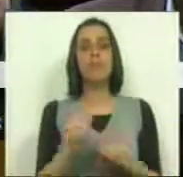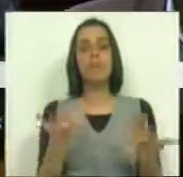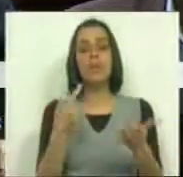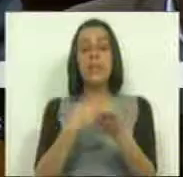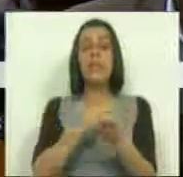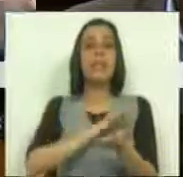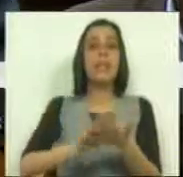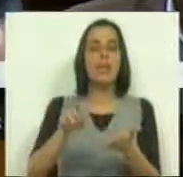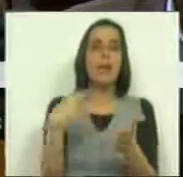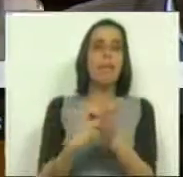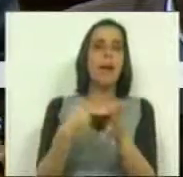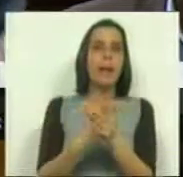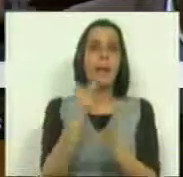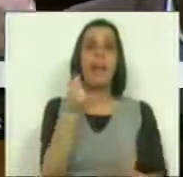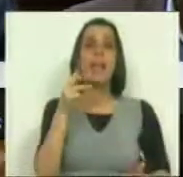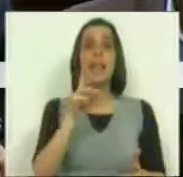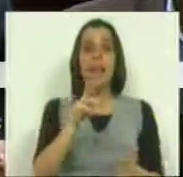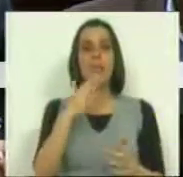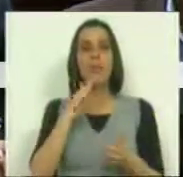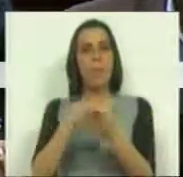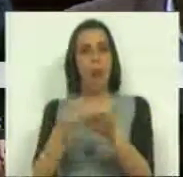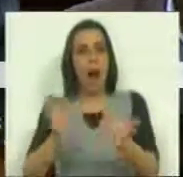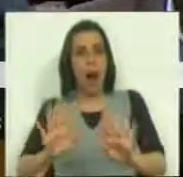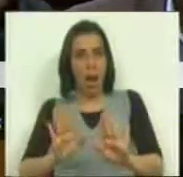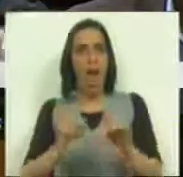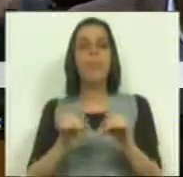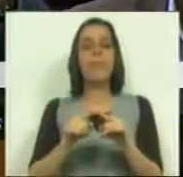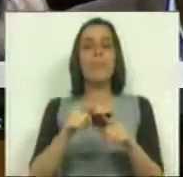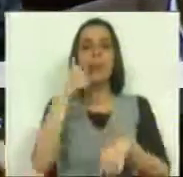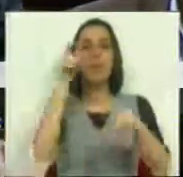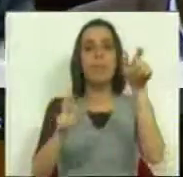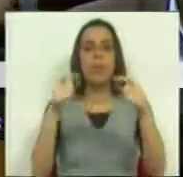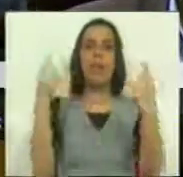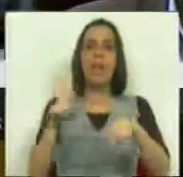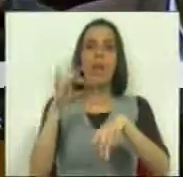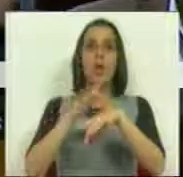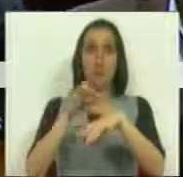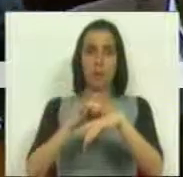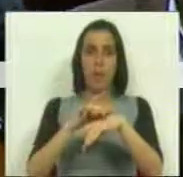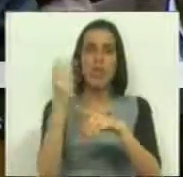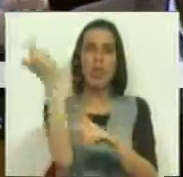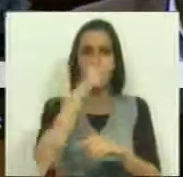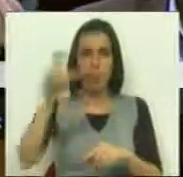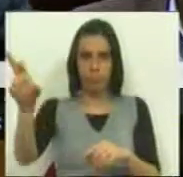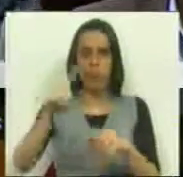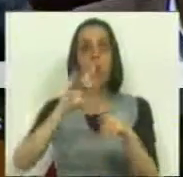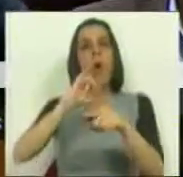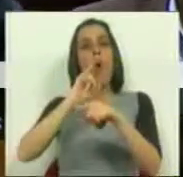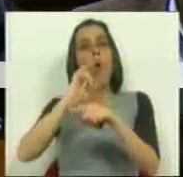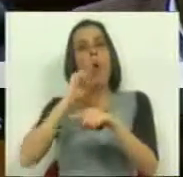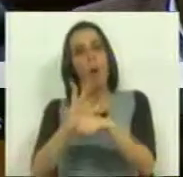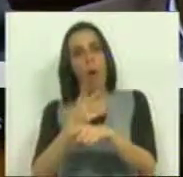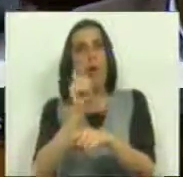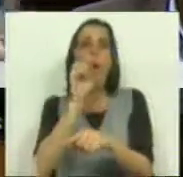a isenção de pagamento de taxas moderadoras para os portadores de doenças crónicas e ou